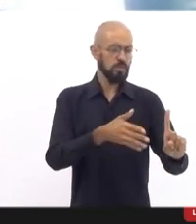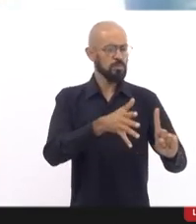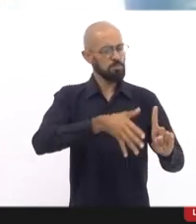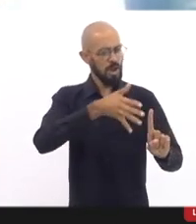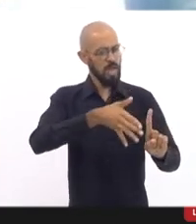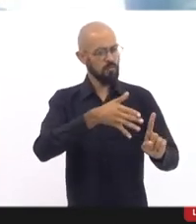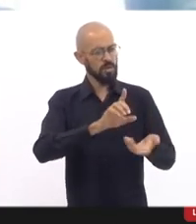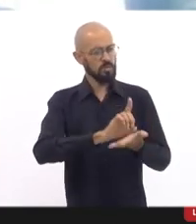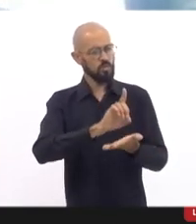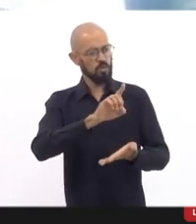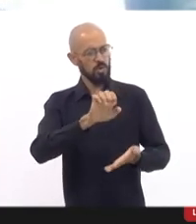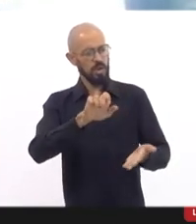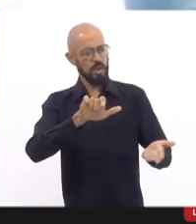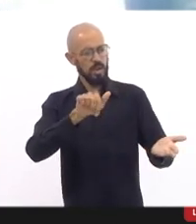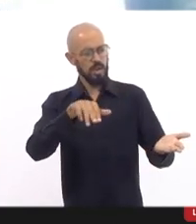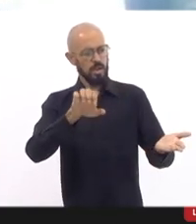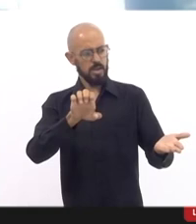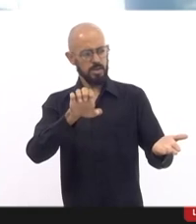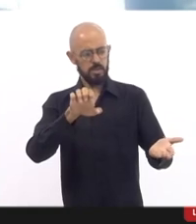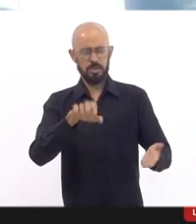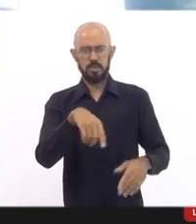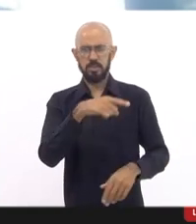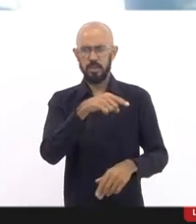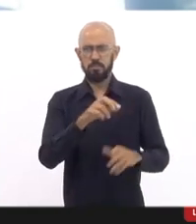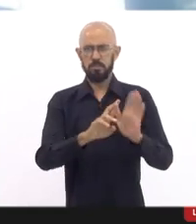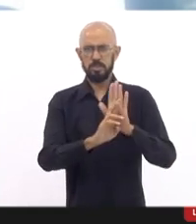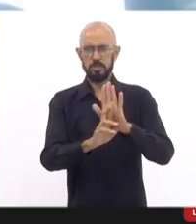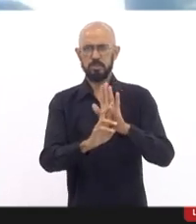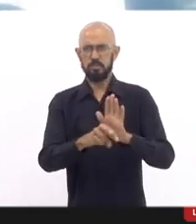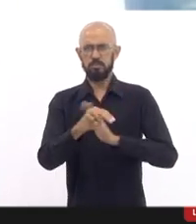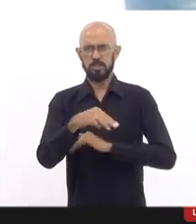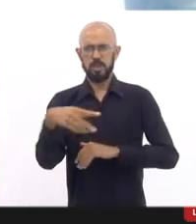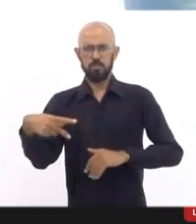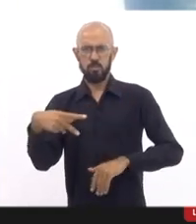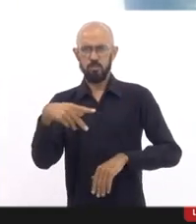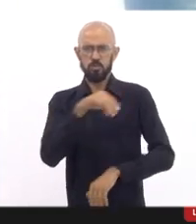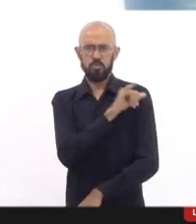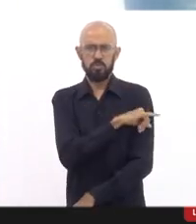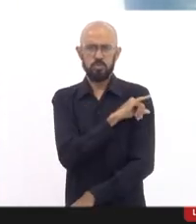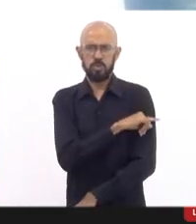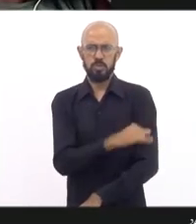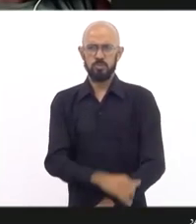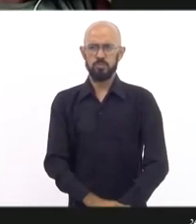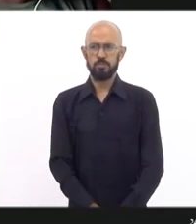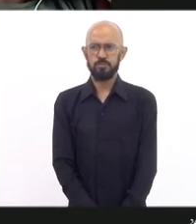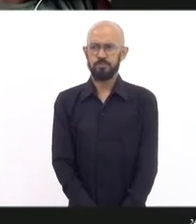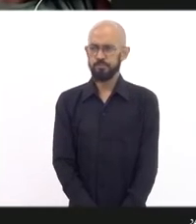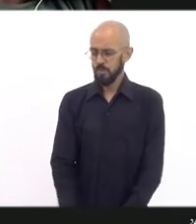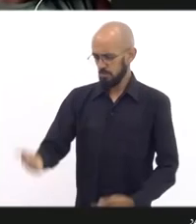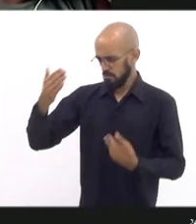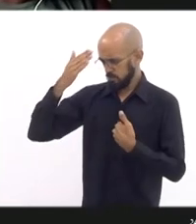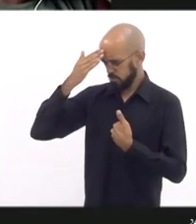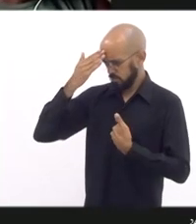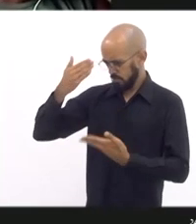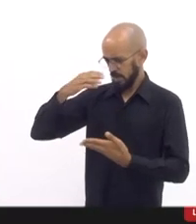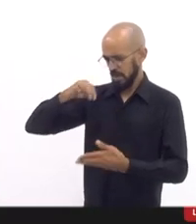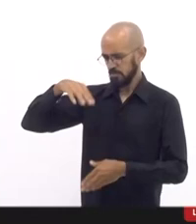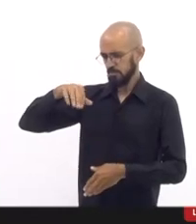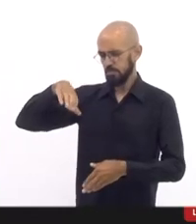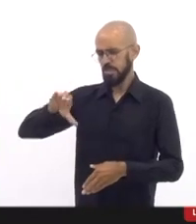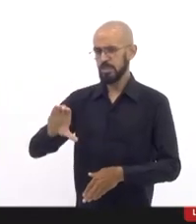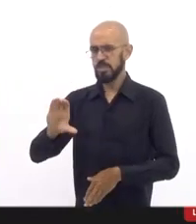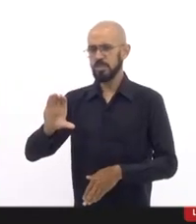sua, doutora Eliane, representante do Ministério Público do Rio de Janeiro. Muito obrigada, deputado Mink,